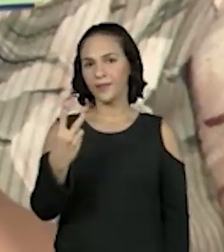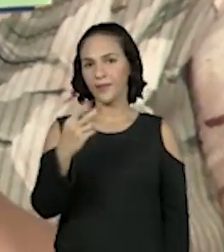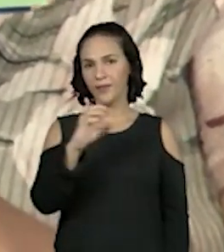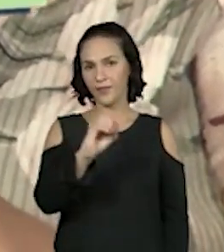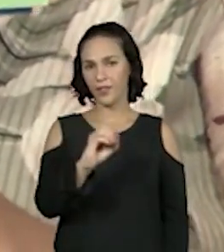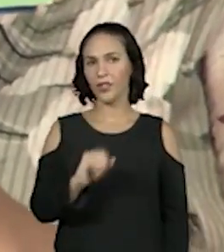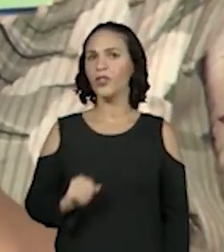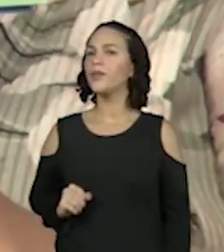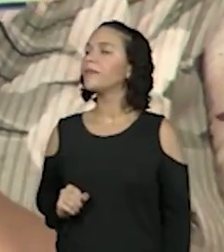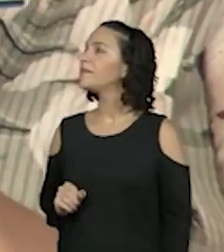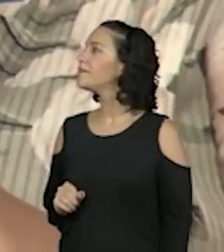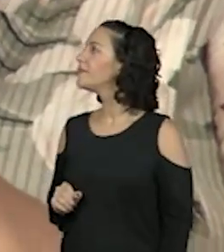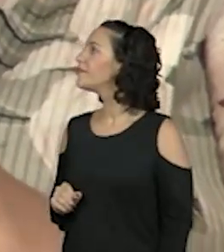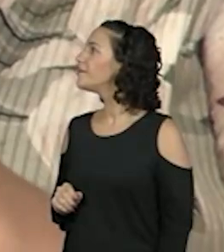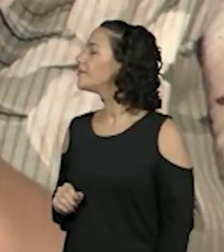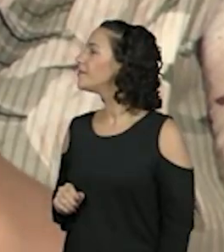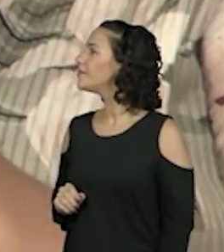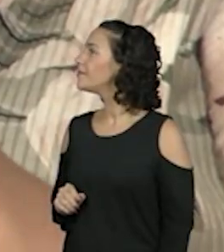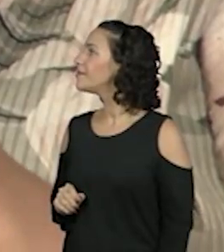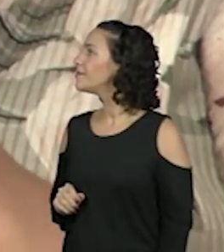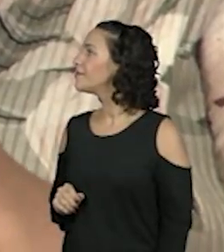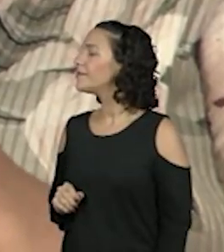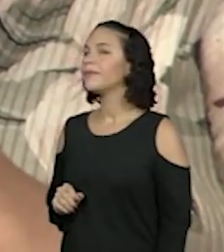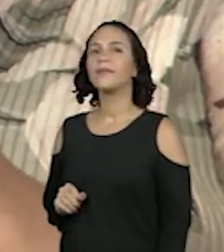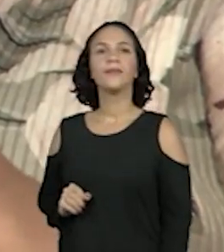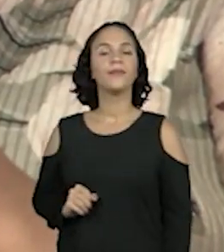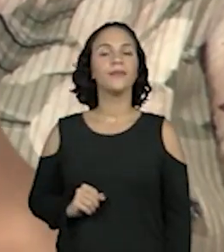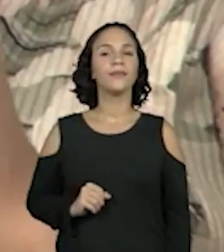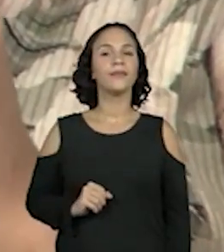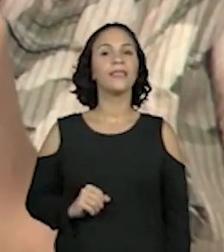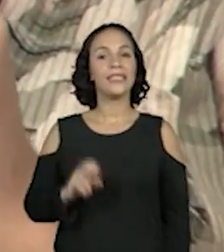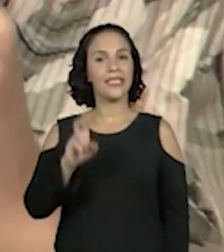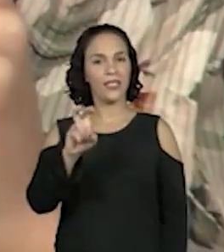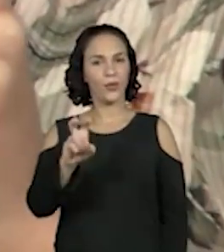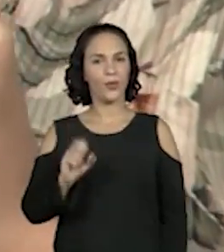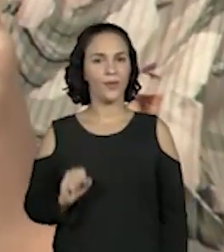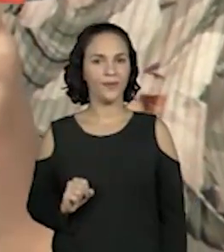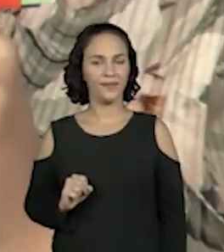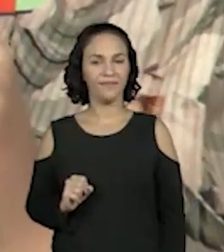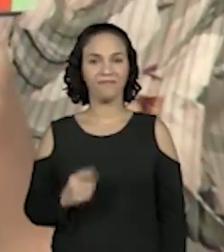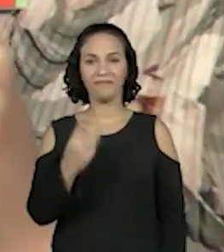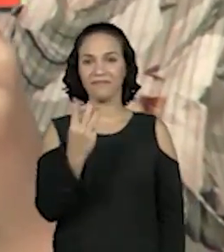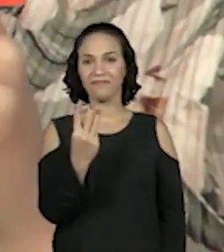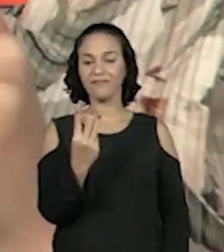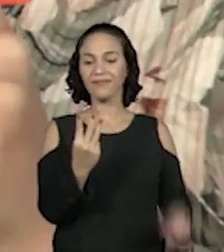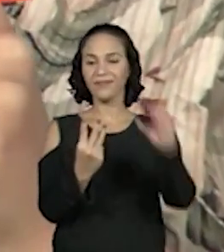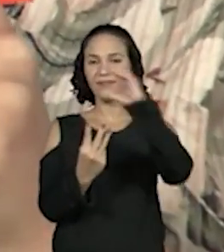estou colocando aqui o vinte. E cinco. E o cinco.